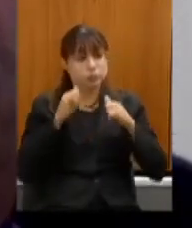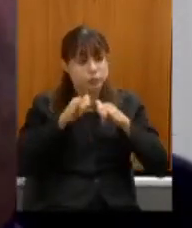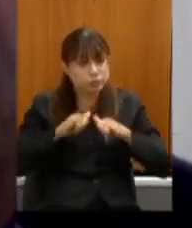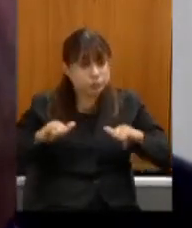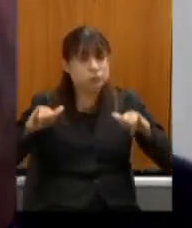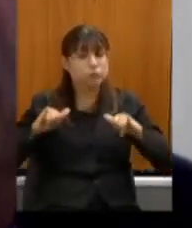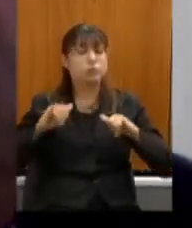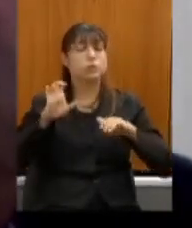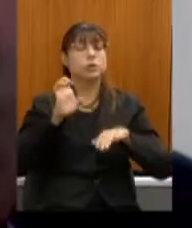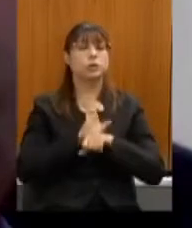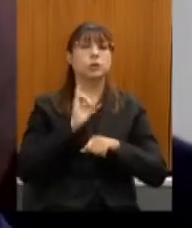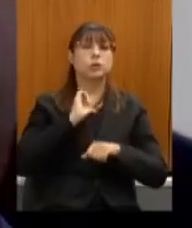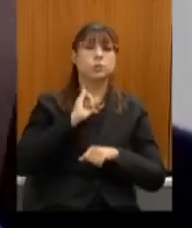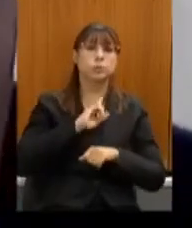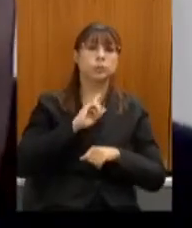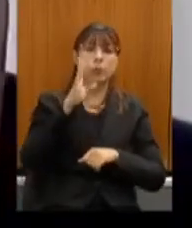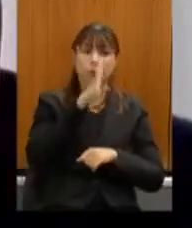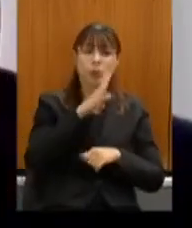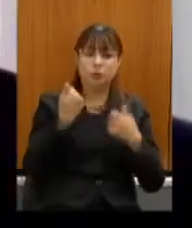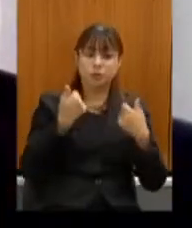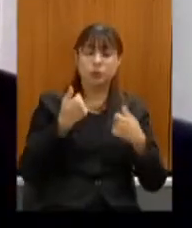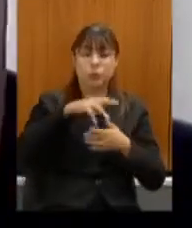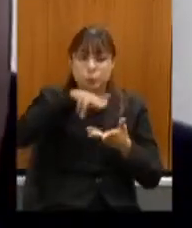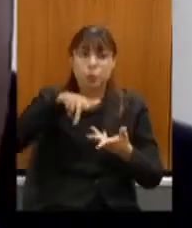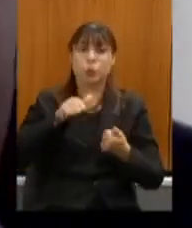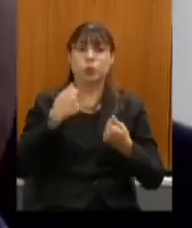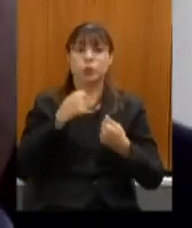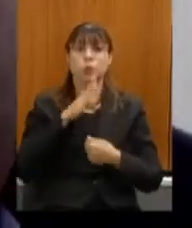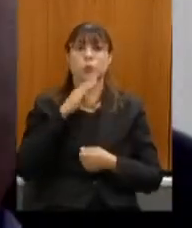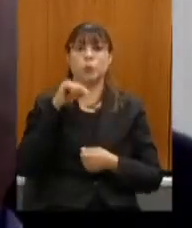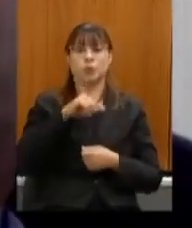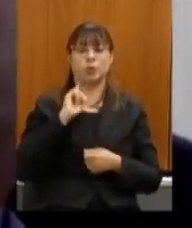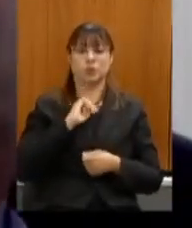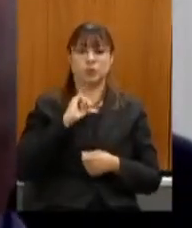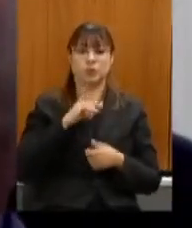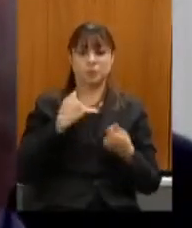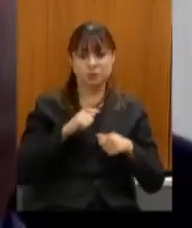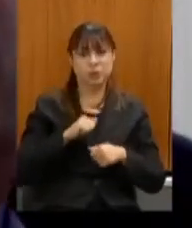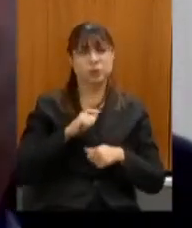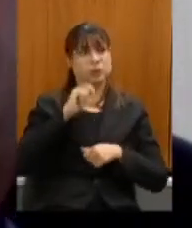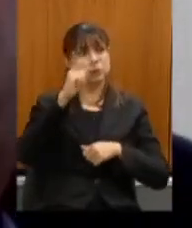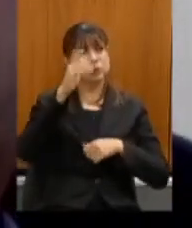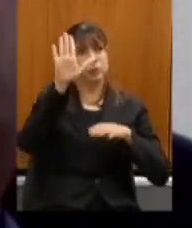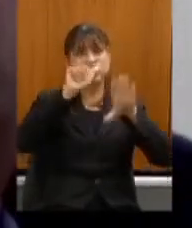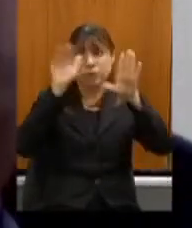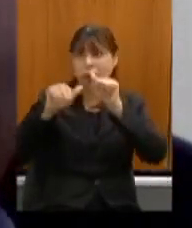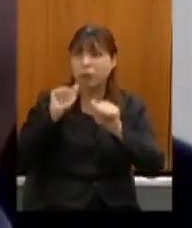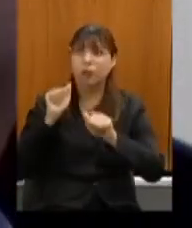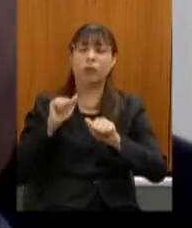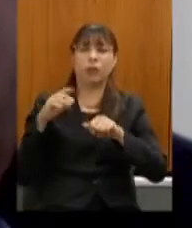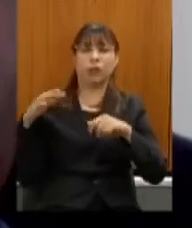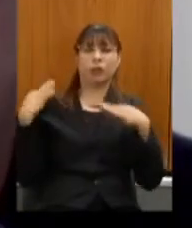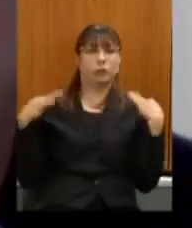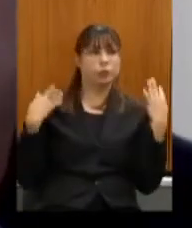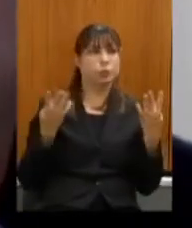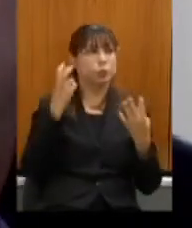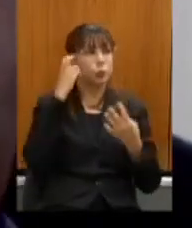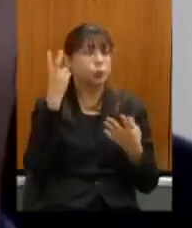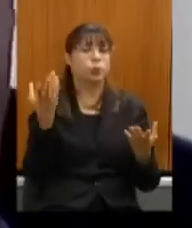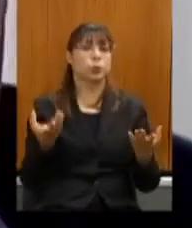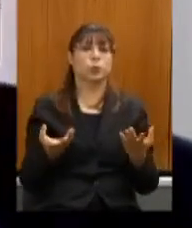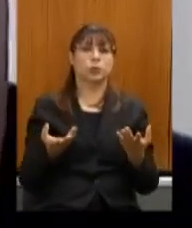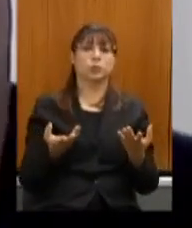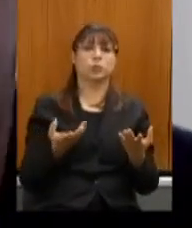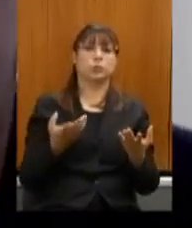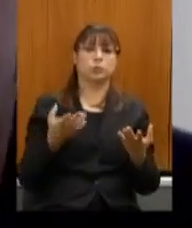Gerais para o Brasil e para o mundo nós precisamos trazer o turista nós precisamos trazer cultura nós precisamos trazer tudo como diz